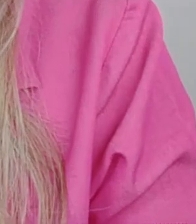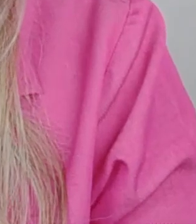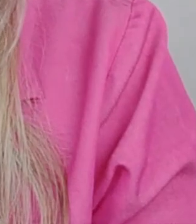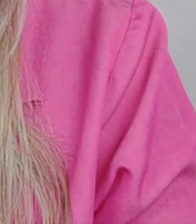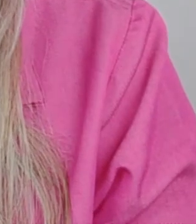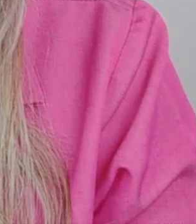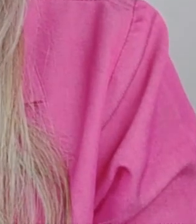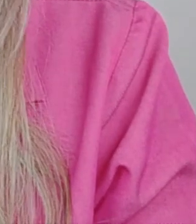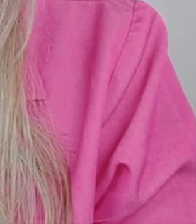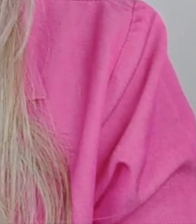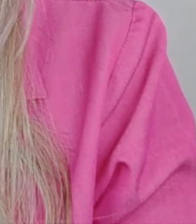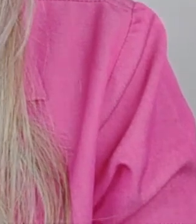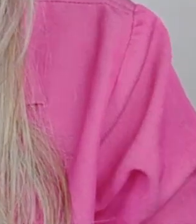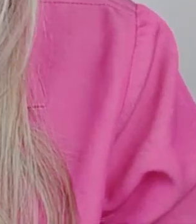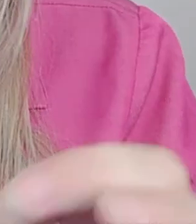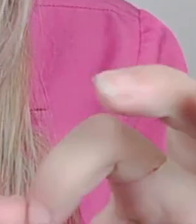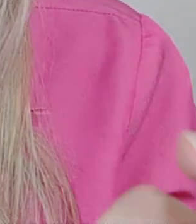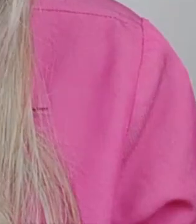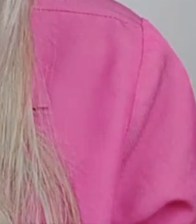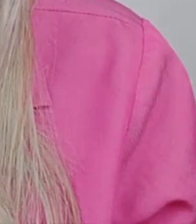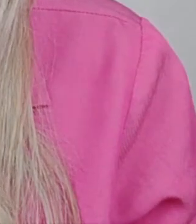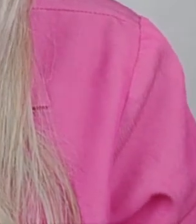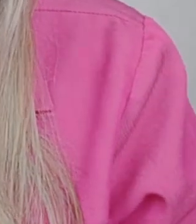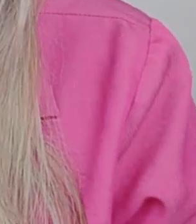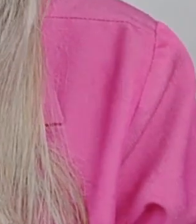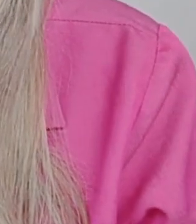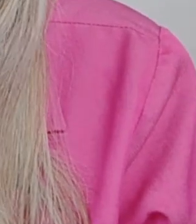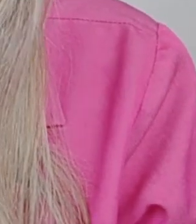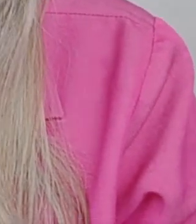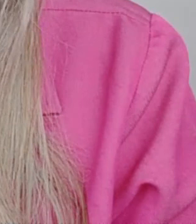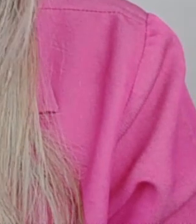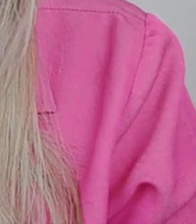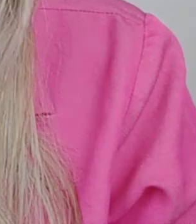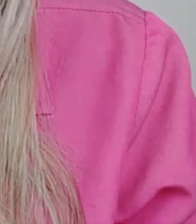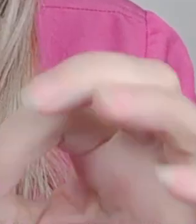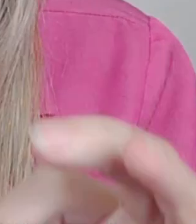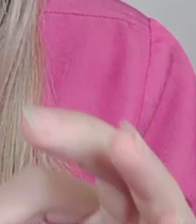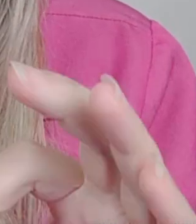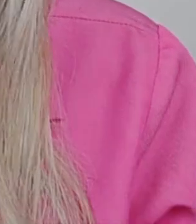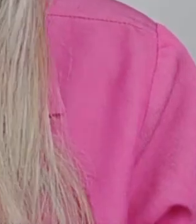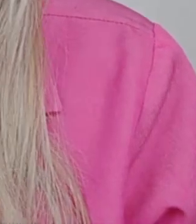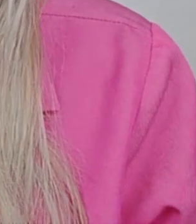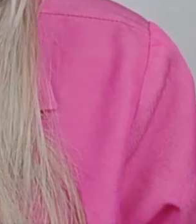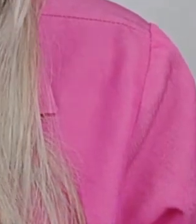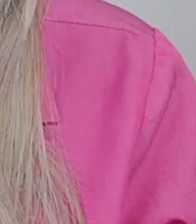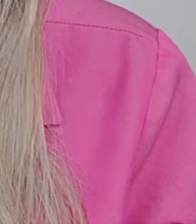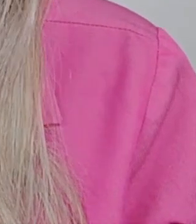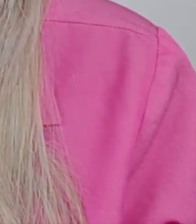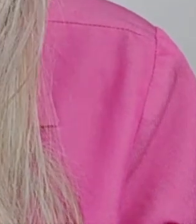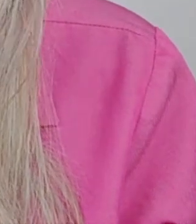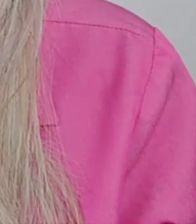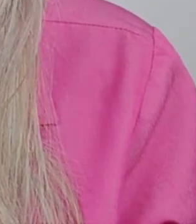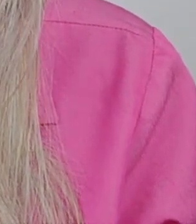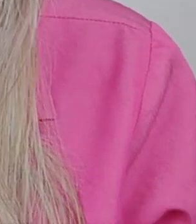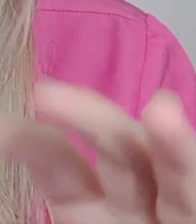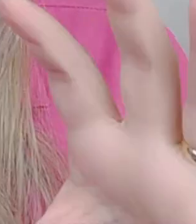Pessoal, vamos de notícia boa? A gente merece notícia boa e é isso que eu vou trazer nesse vídeo aqui de hoje pra